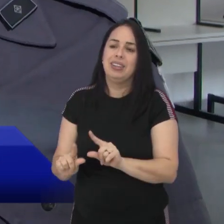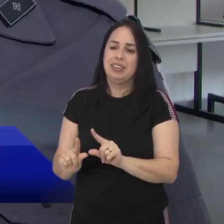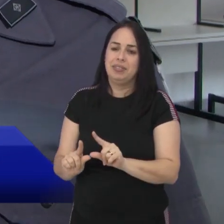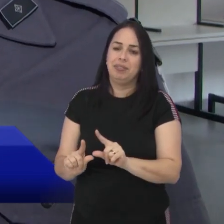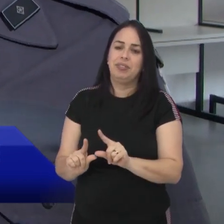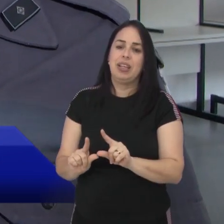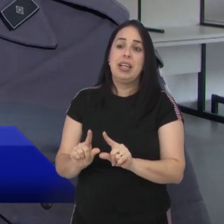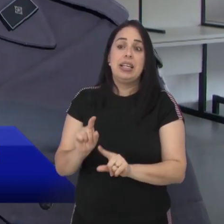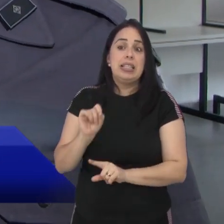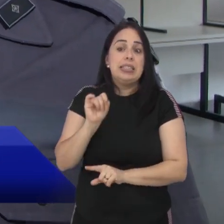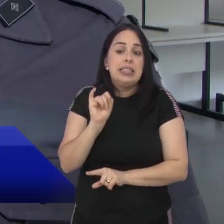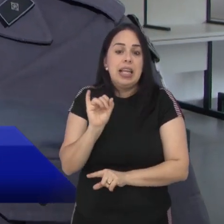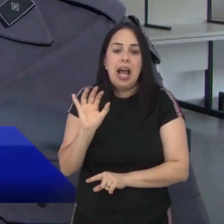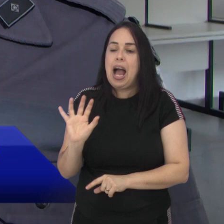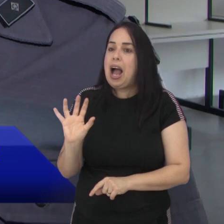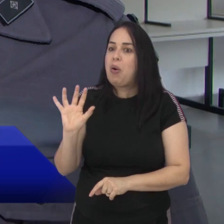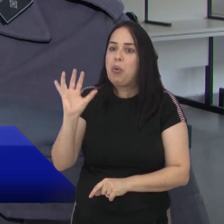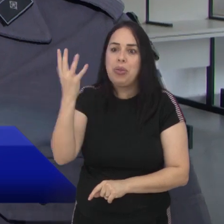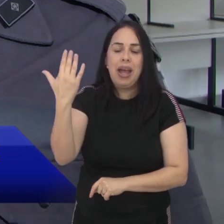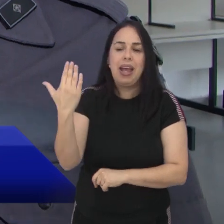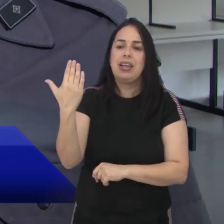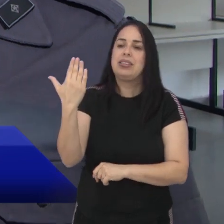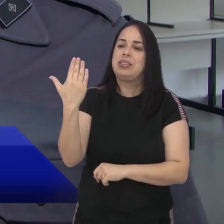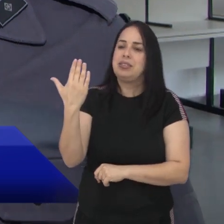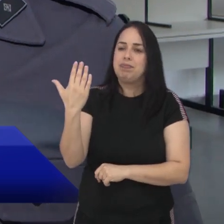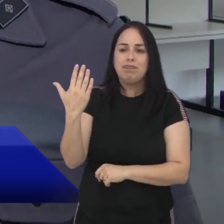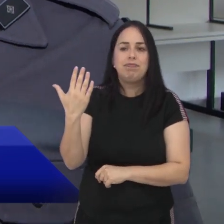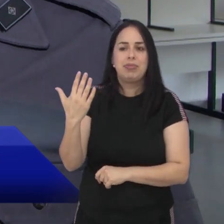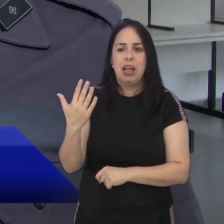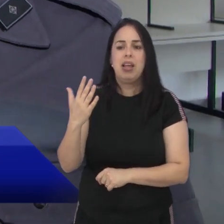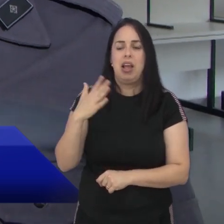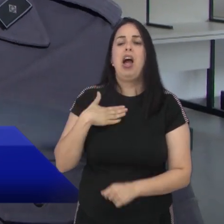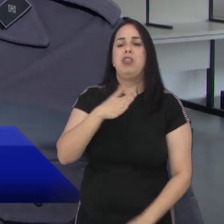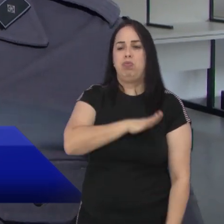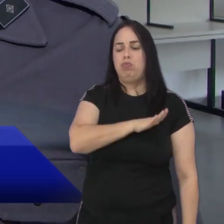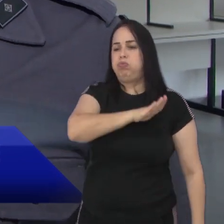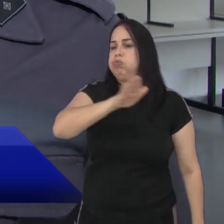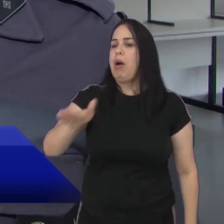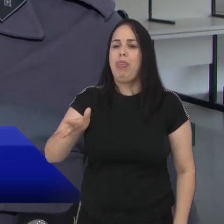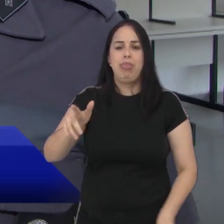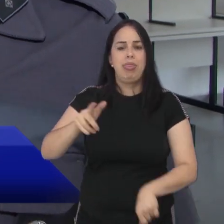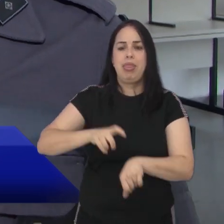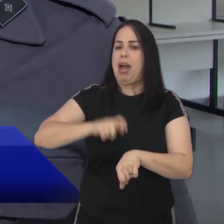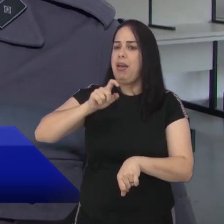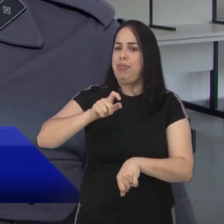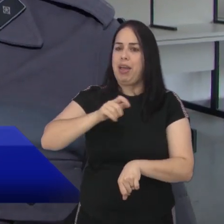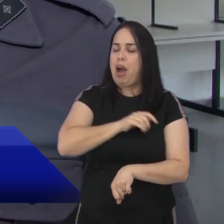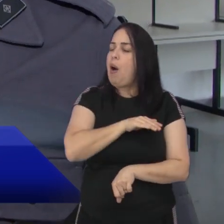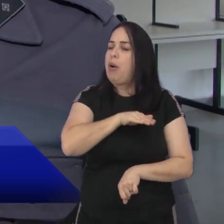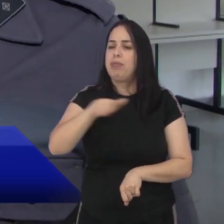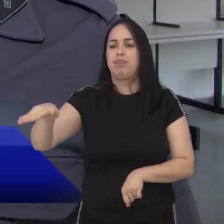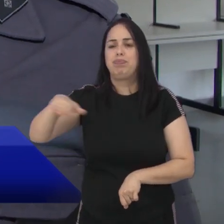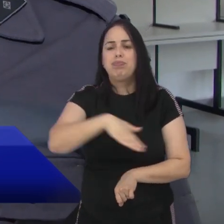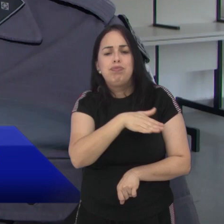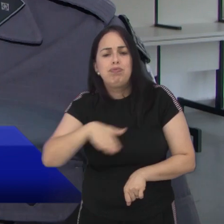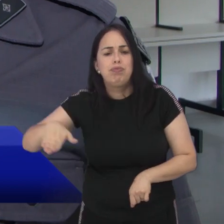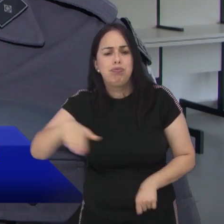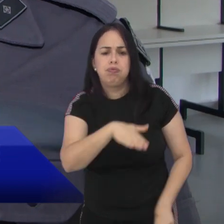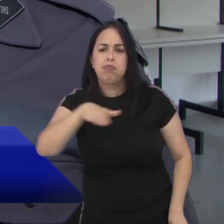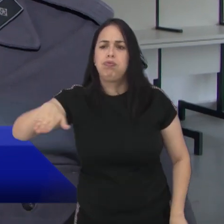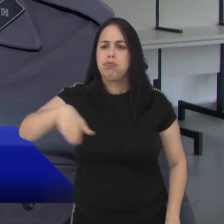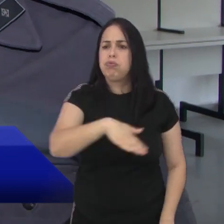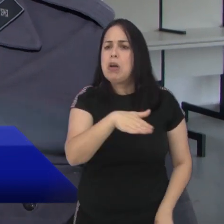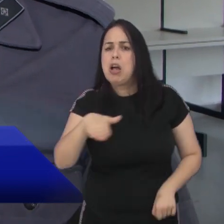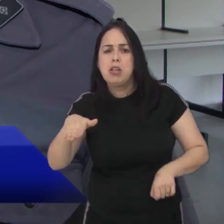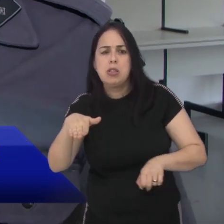área. E se acontece algum chamado nesse sentido também, a nossa presença já é repentina, a gente